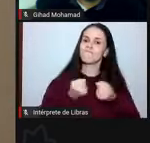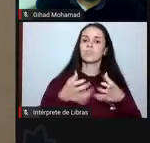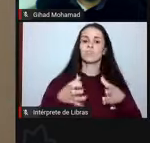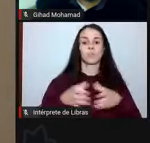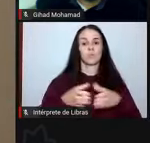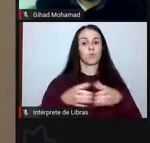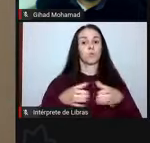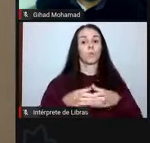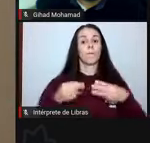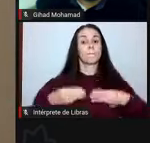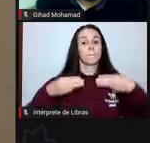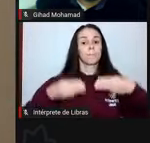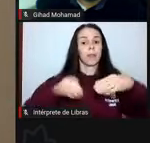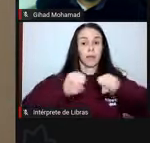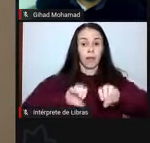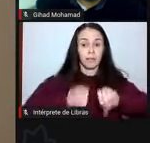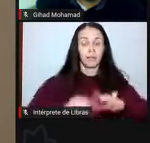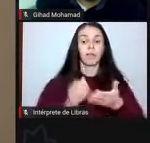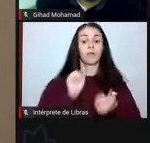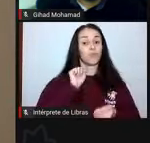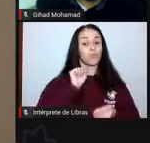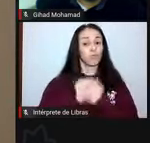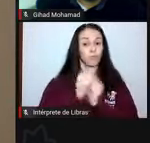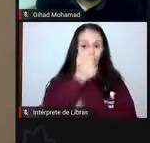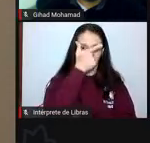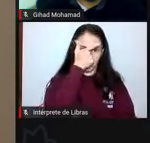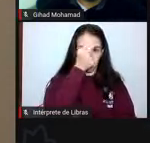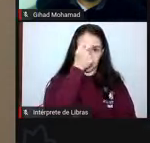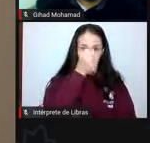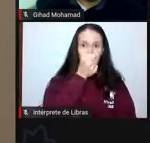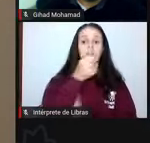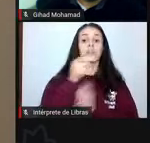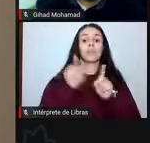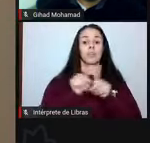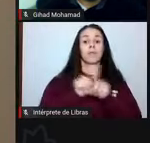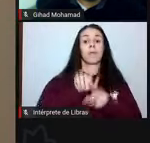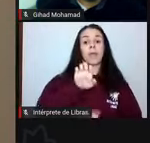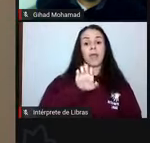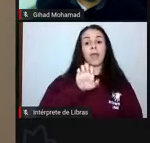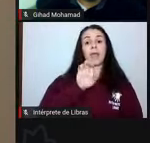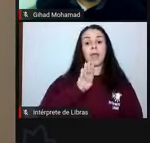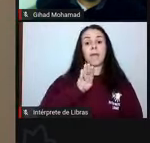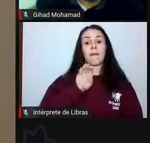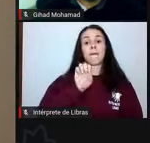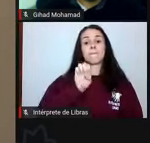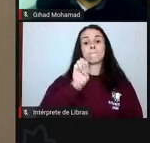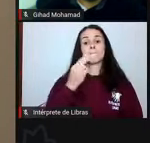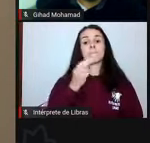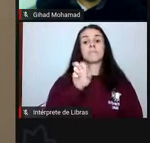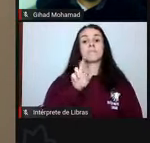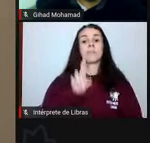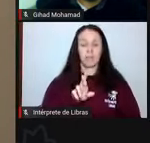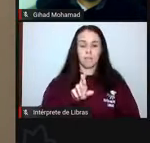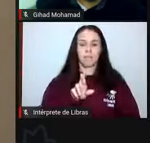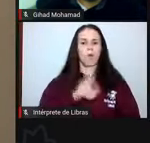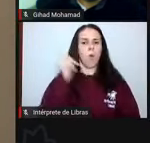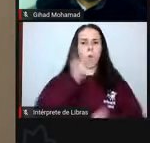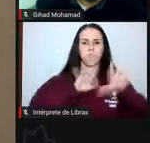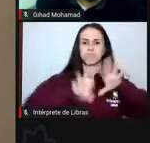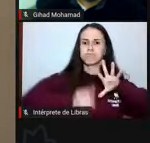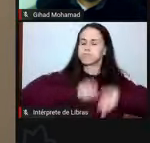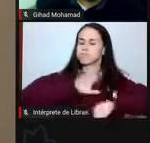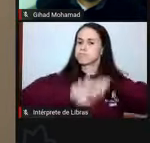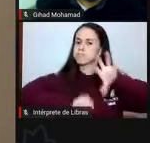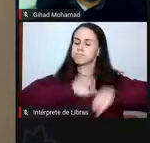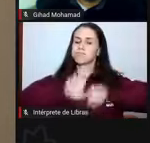Educação com a Universidade e Ibser, e nós conseguimos, então, alocar recursos nessa